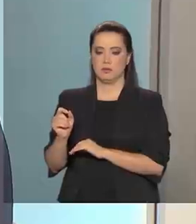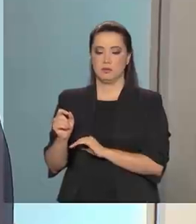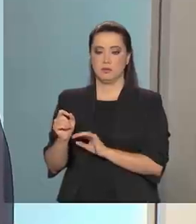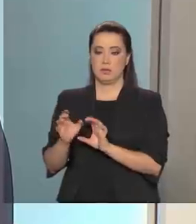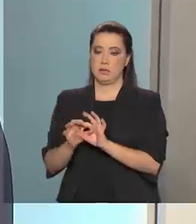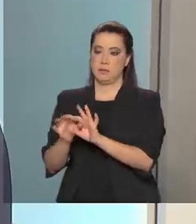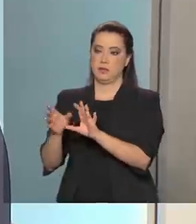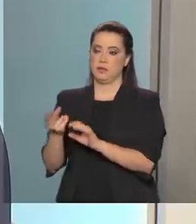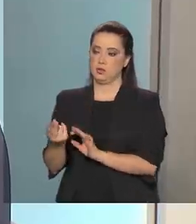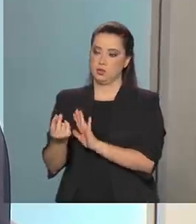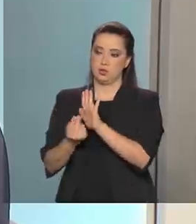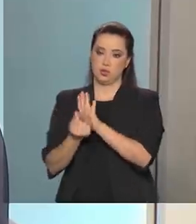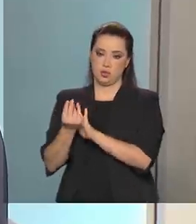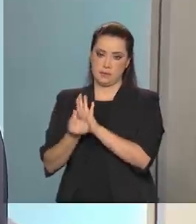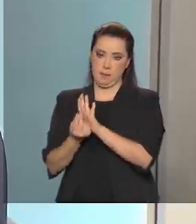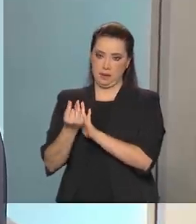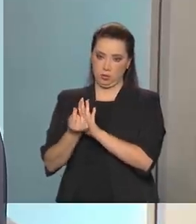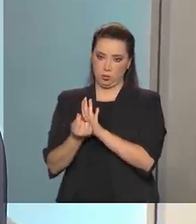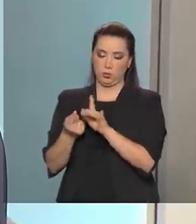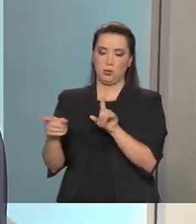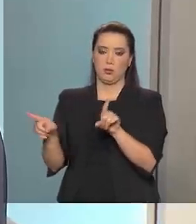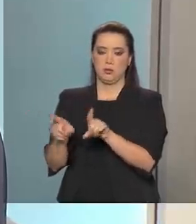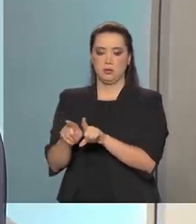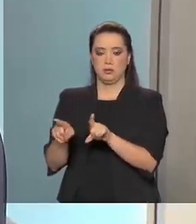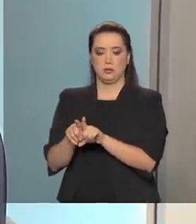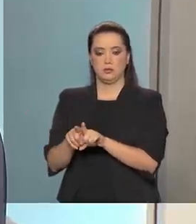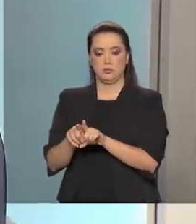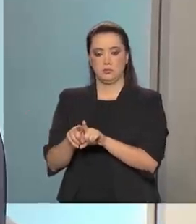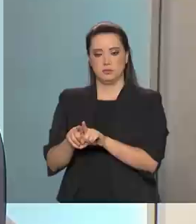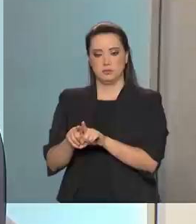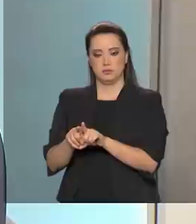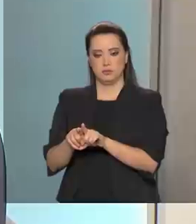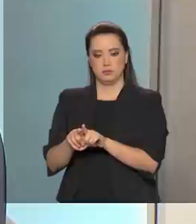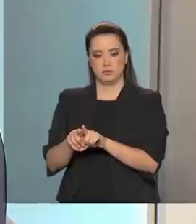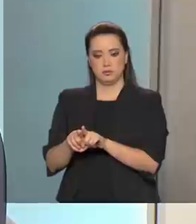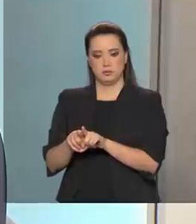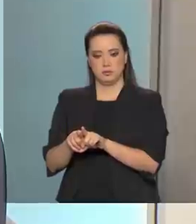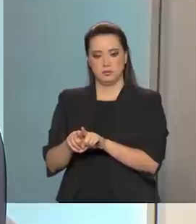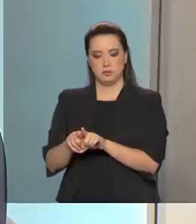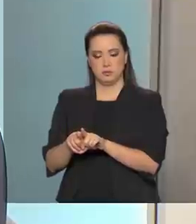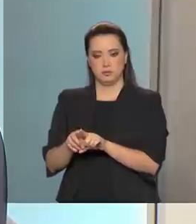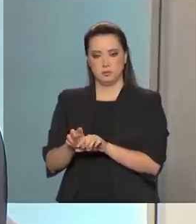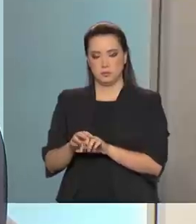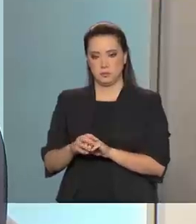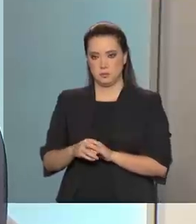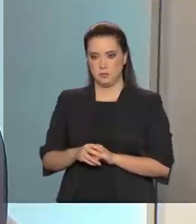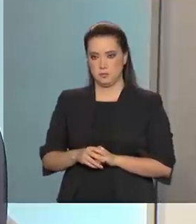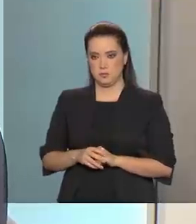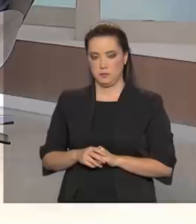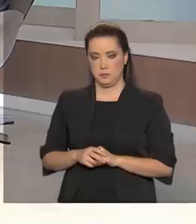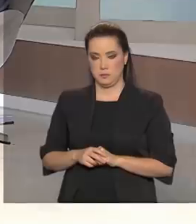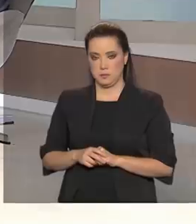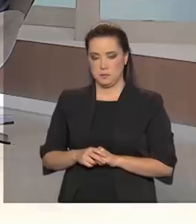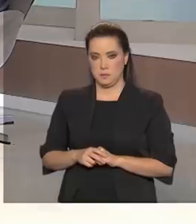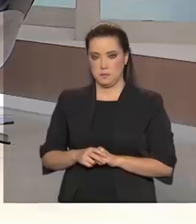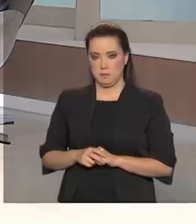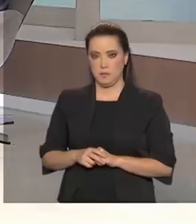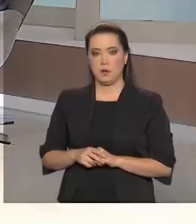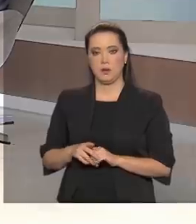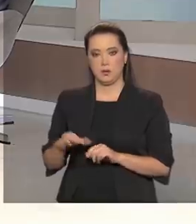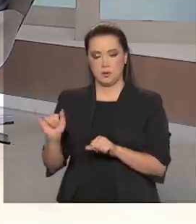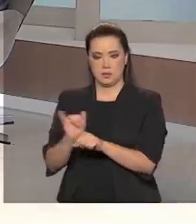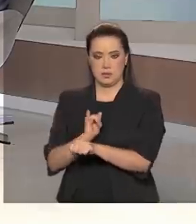orçamento e com uma